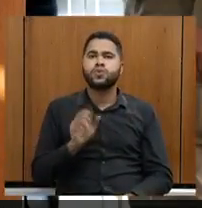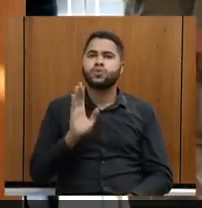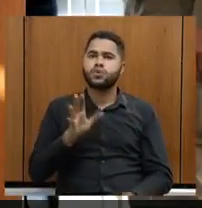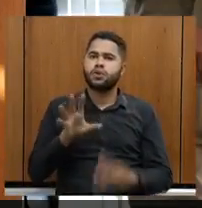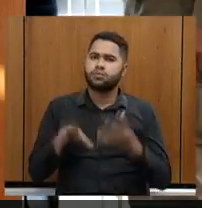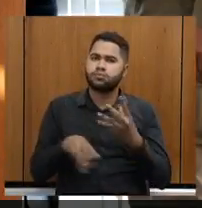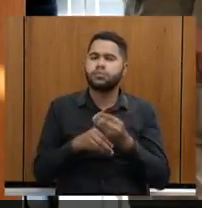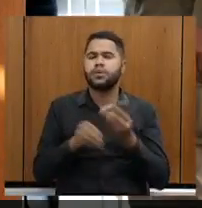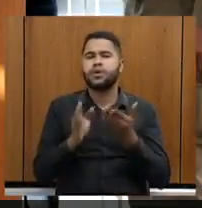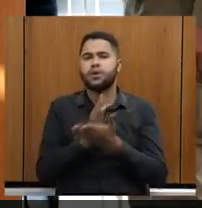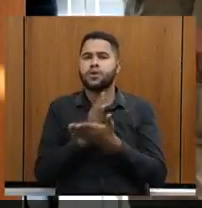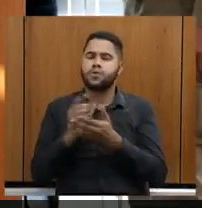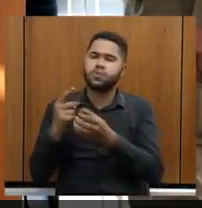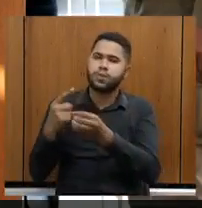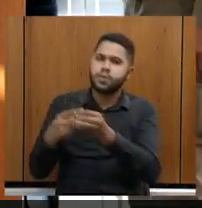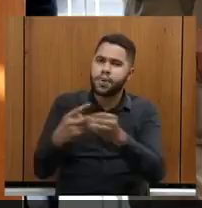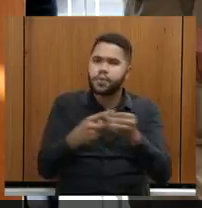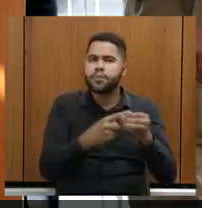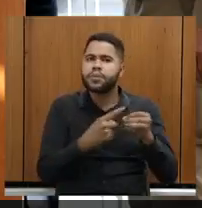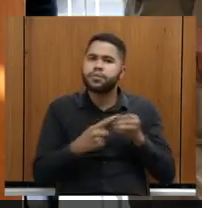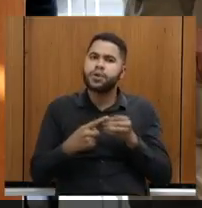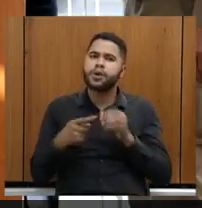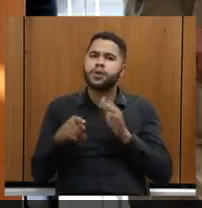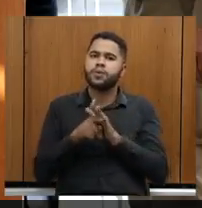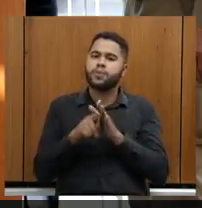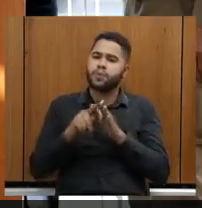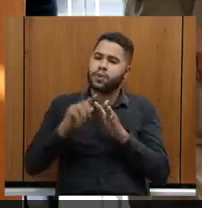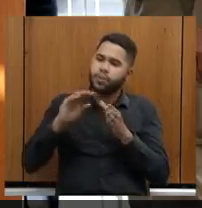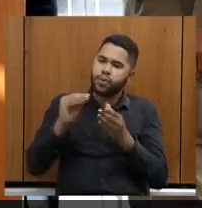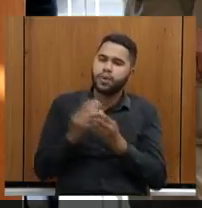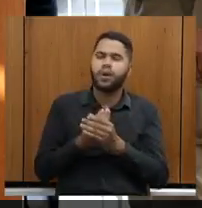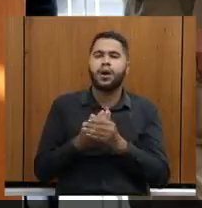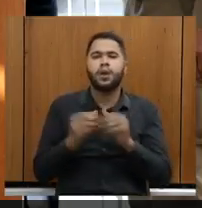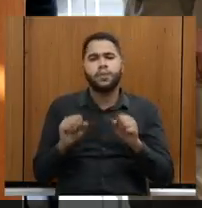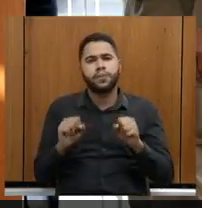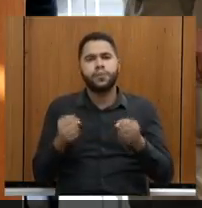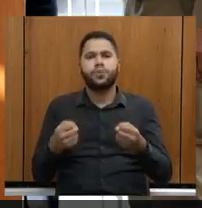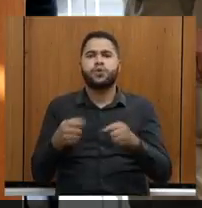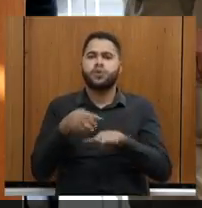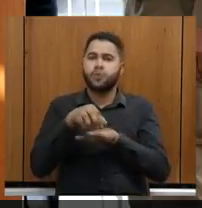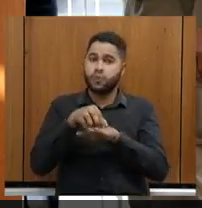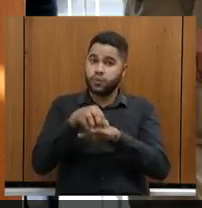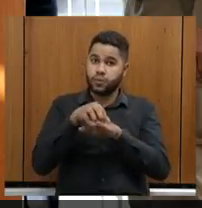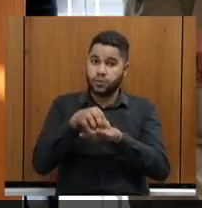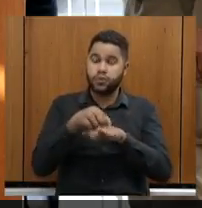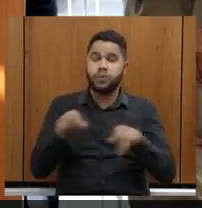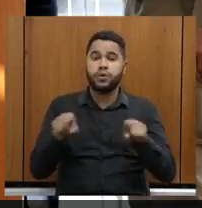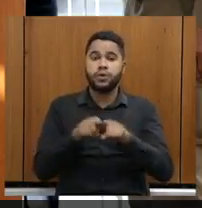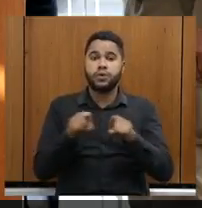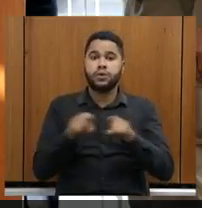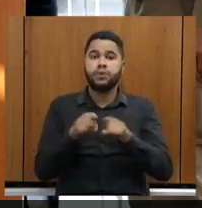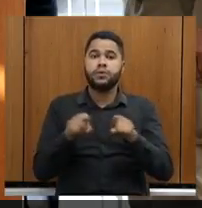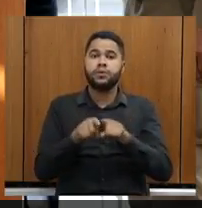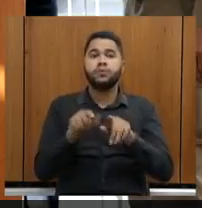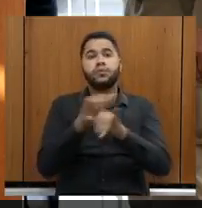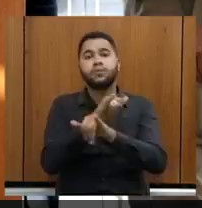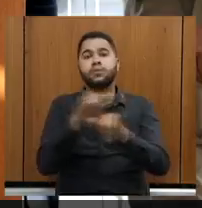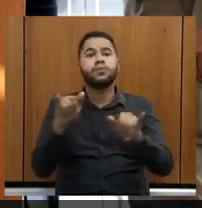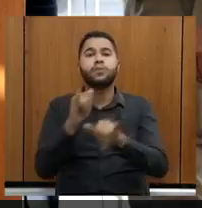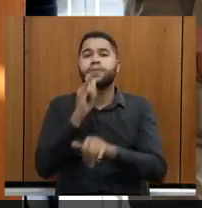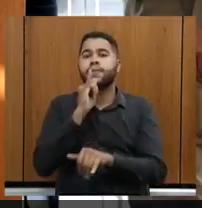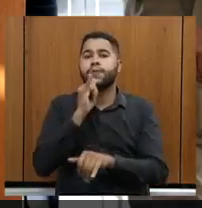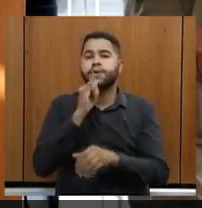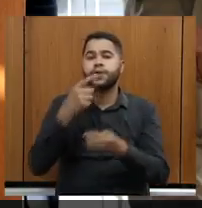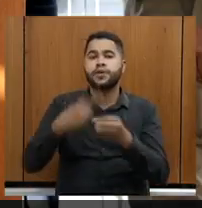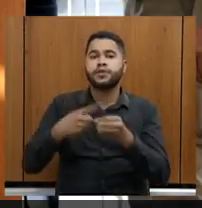implantamos em algumas cidades a rede integrada de proteção ao turismo. Vou recitar, por exemplo, a